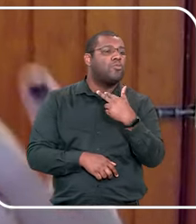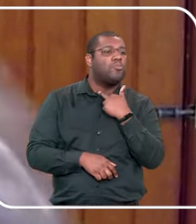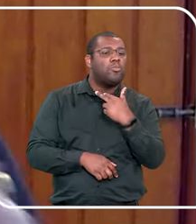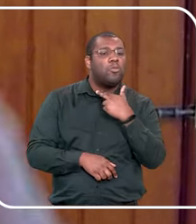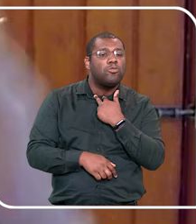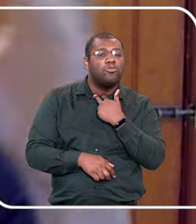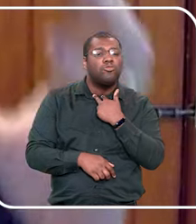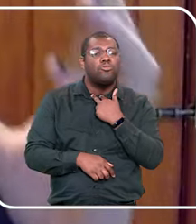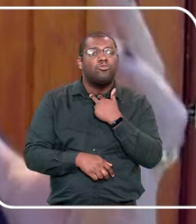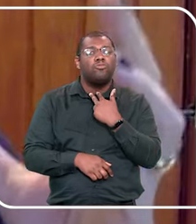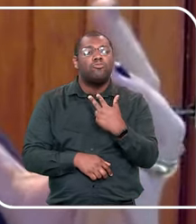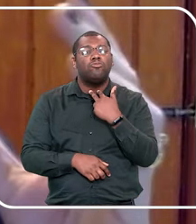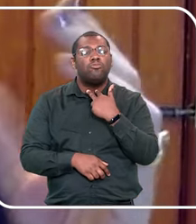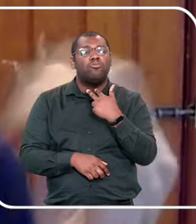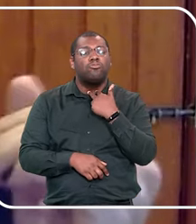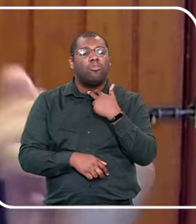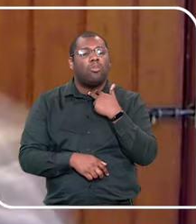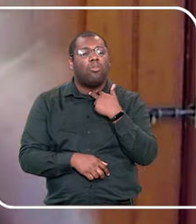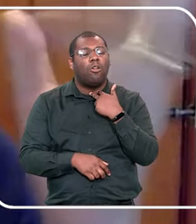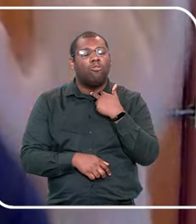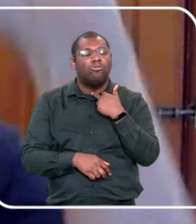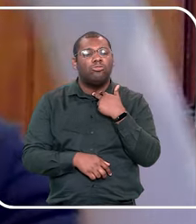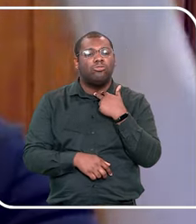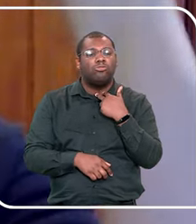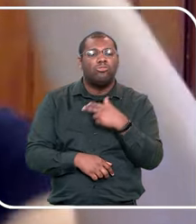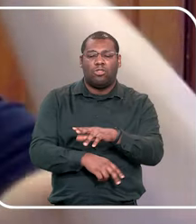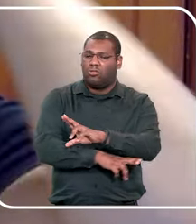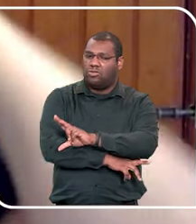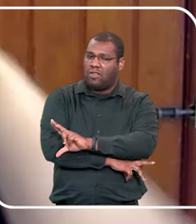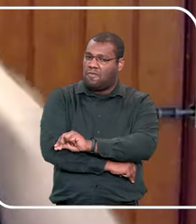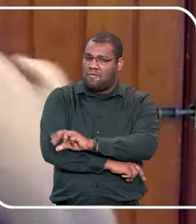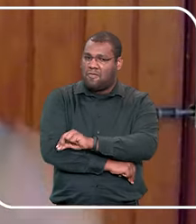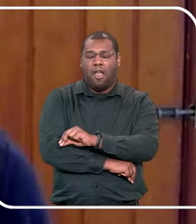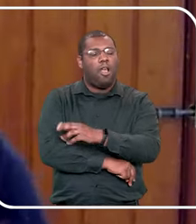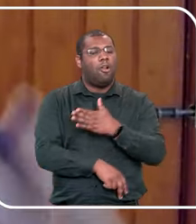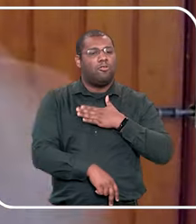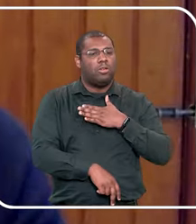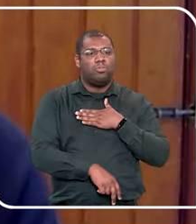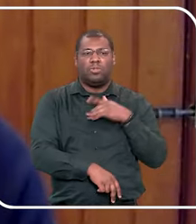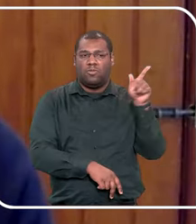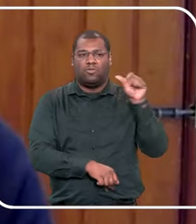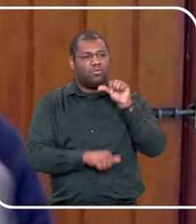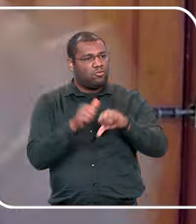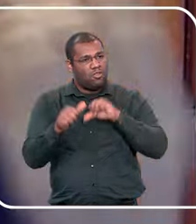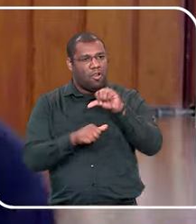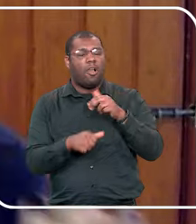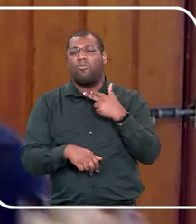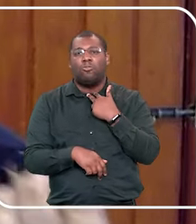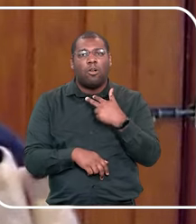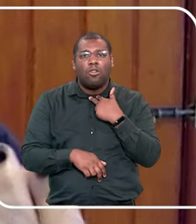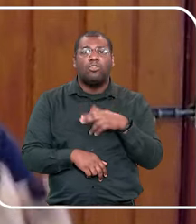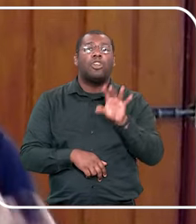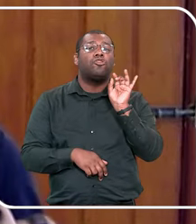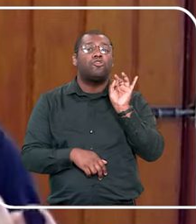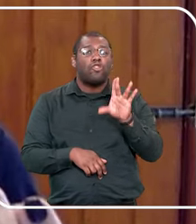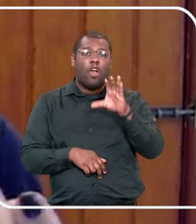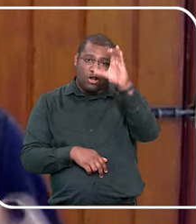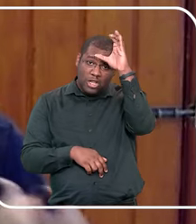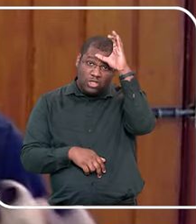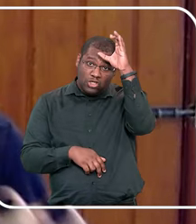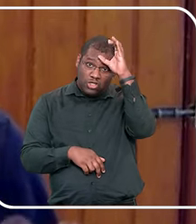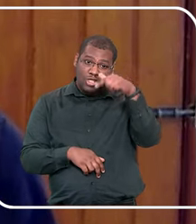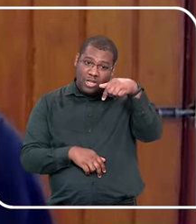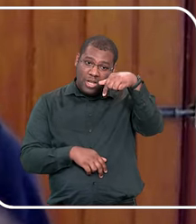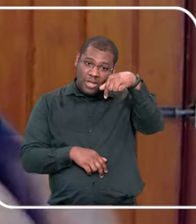ela que aumentou a rede de proteção, chama Linda, a moça que trabalha comigo, e que a Linda ia cuidar dela e poderia trocar a fralda dela,